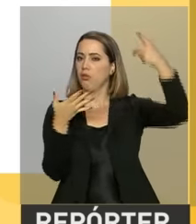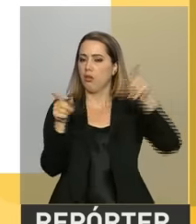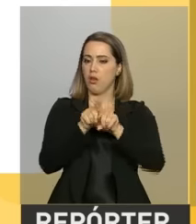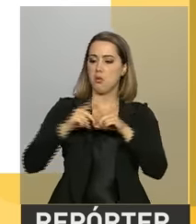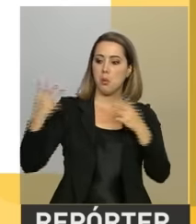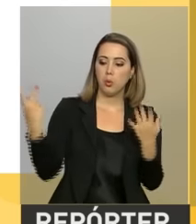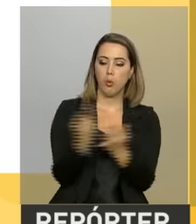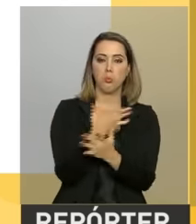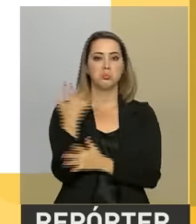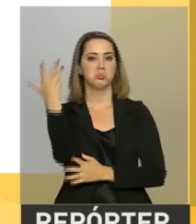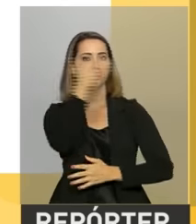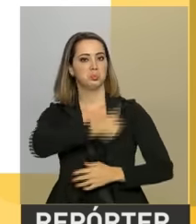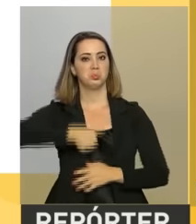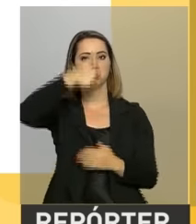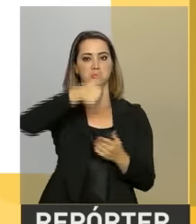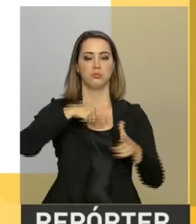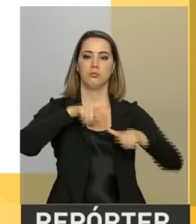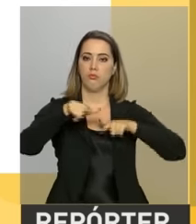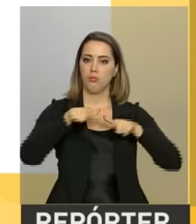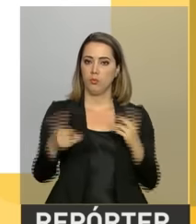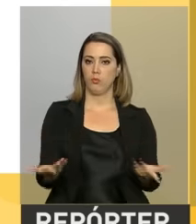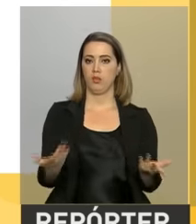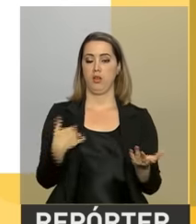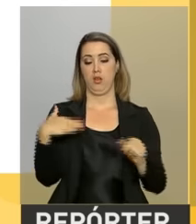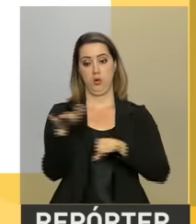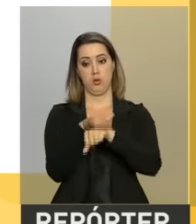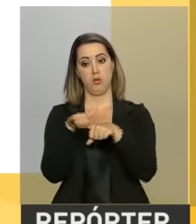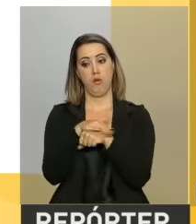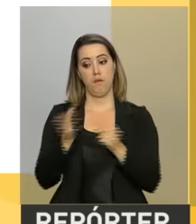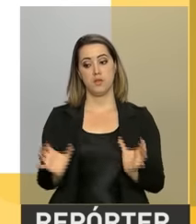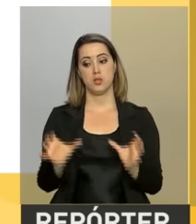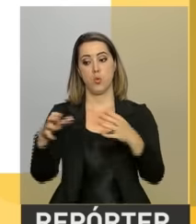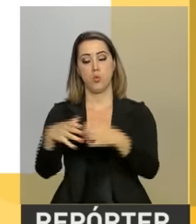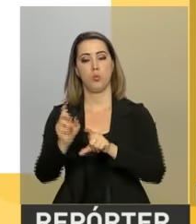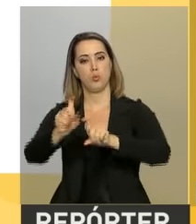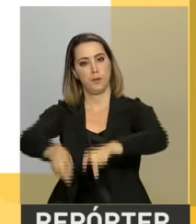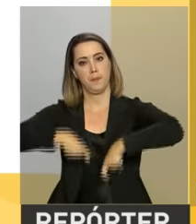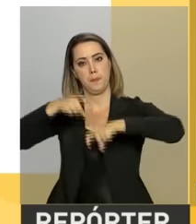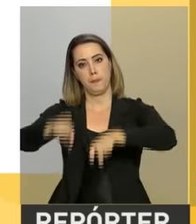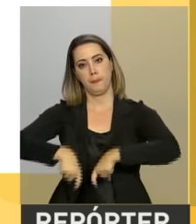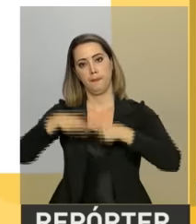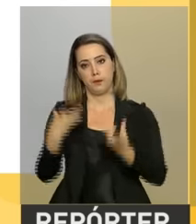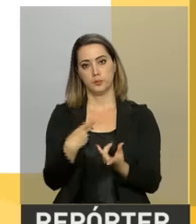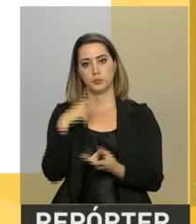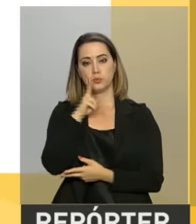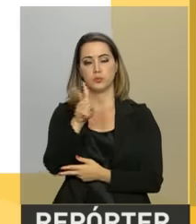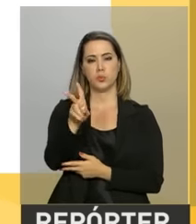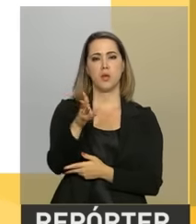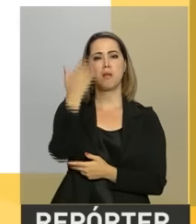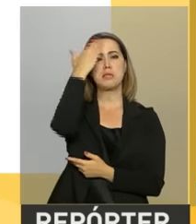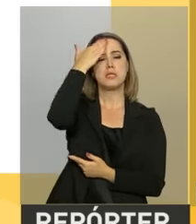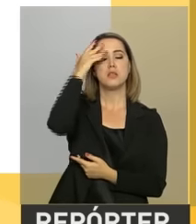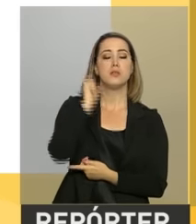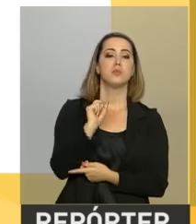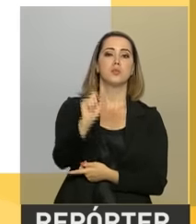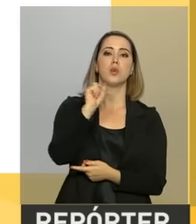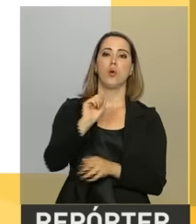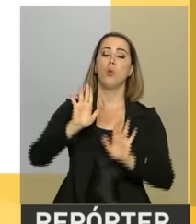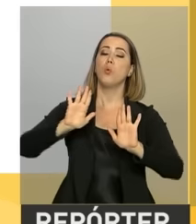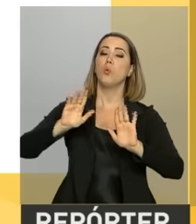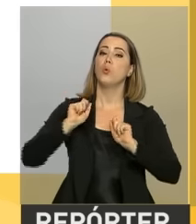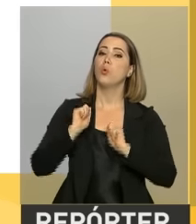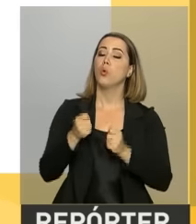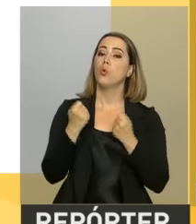como as coisas são feitas. E nessa conversa que terei agora com os produtores, é para ouvir deles, das necessidades